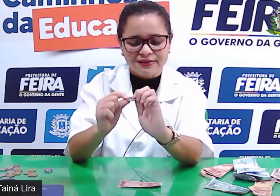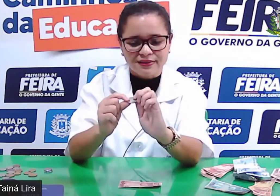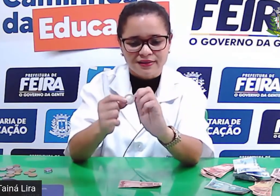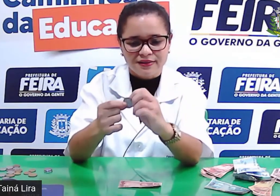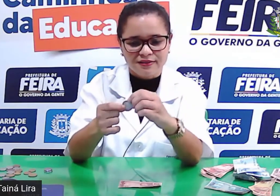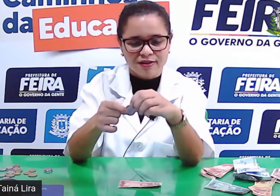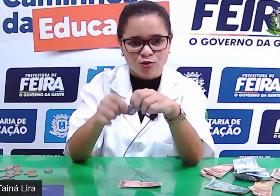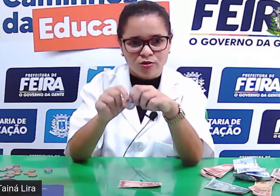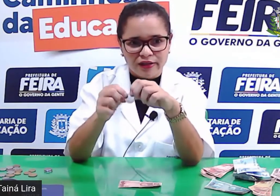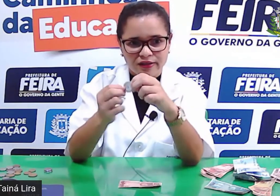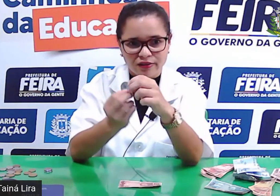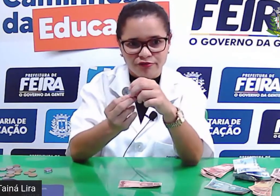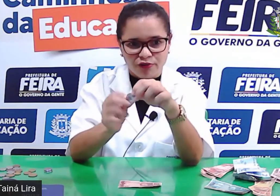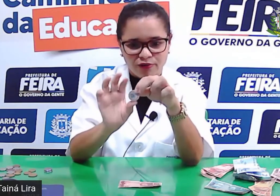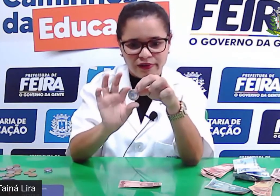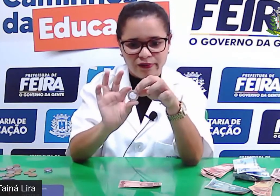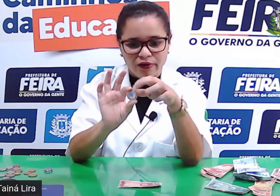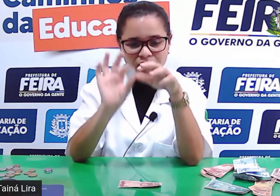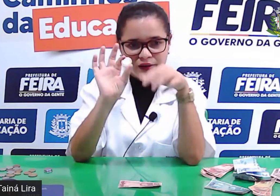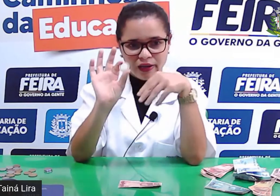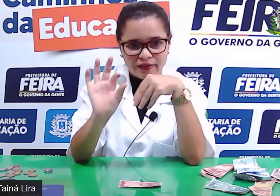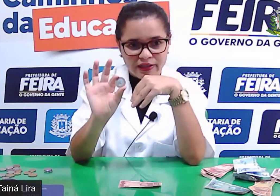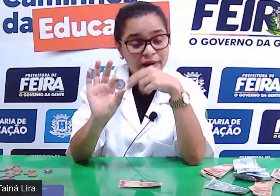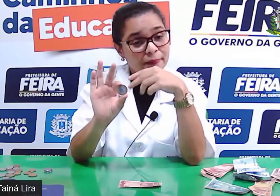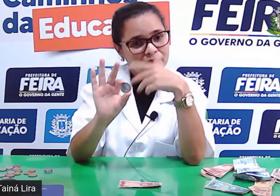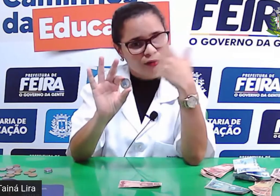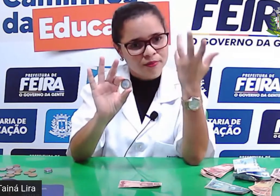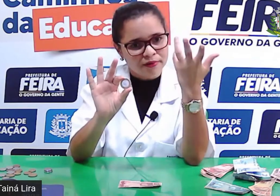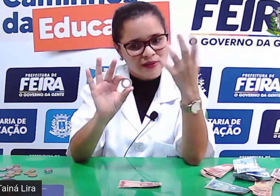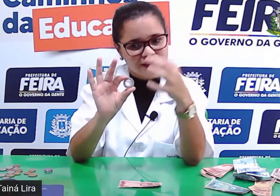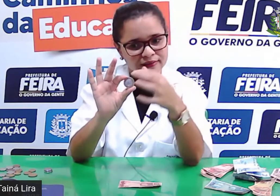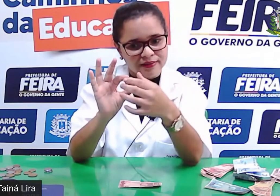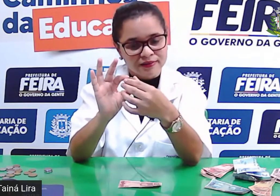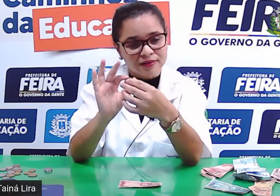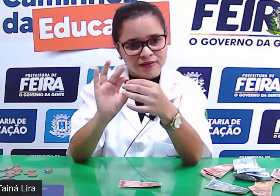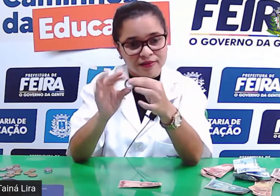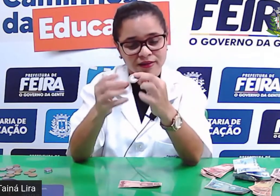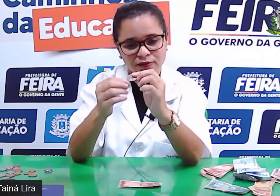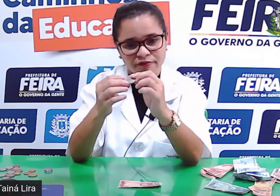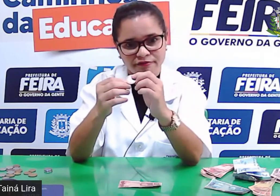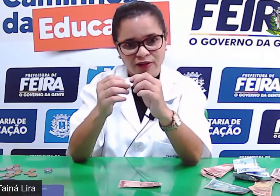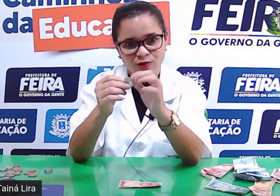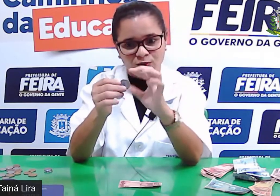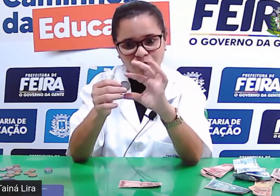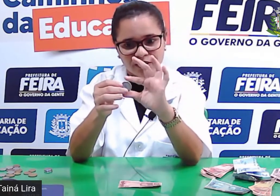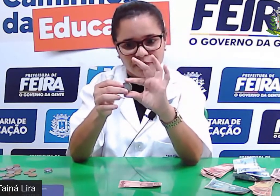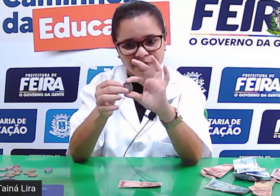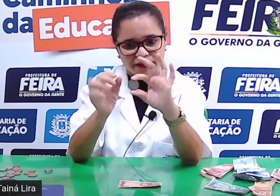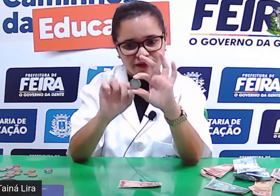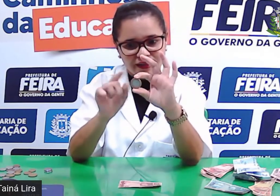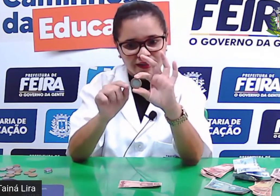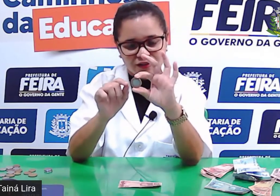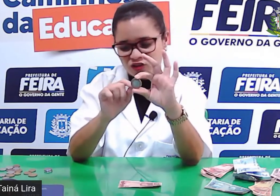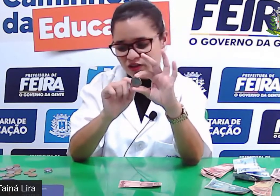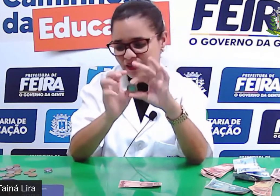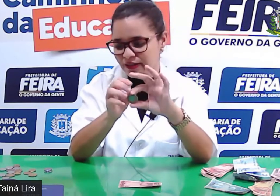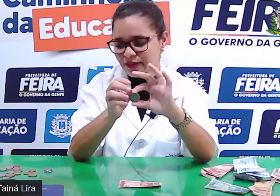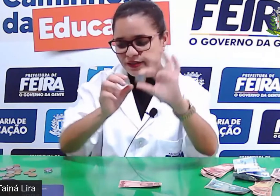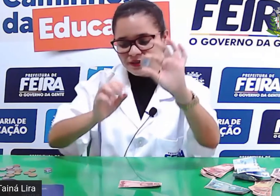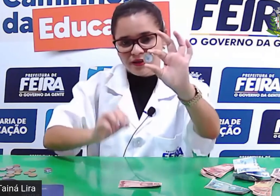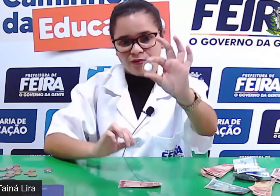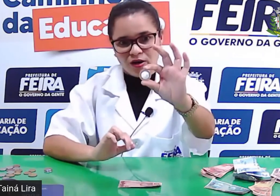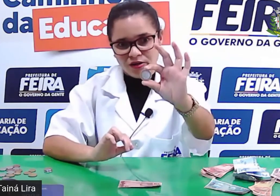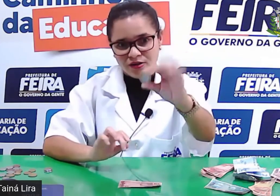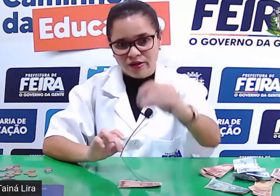prata aqui dentro e é dourada aqui fora, ó, e é a maior moeda tanto em valor como em tamanho, ela é grande, né?